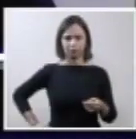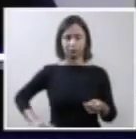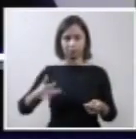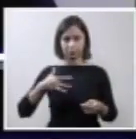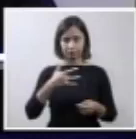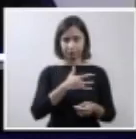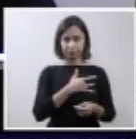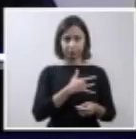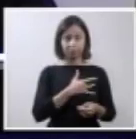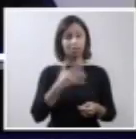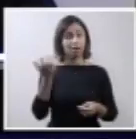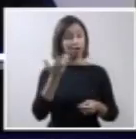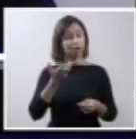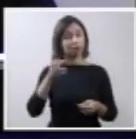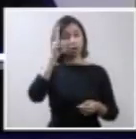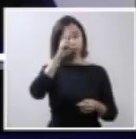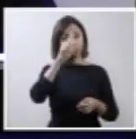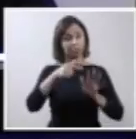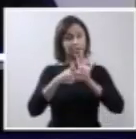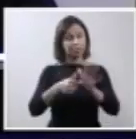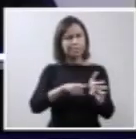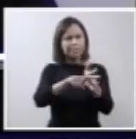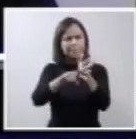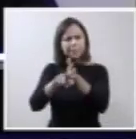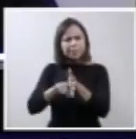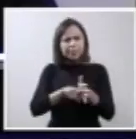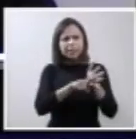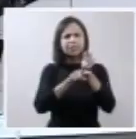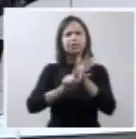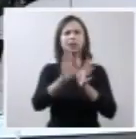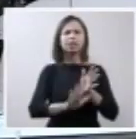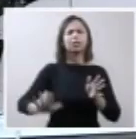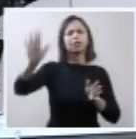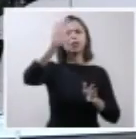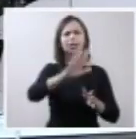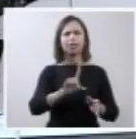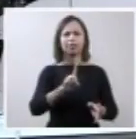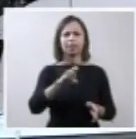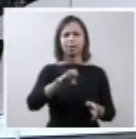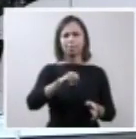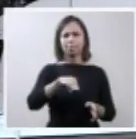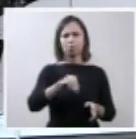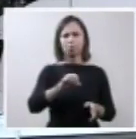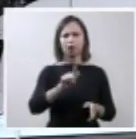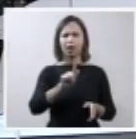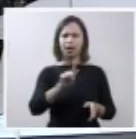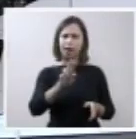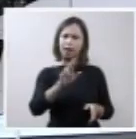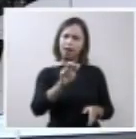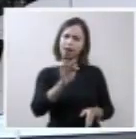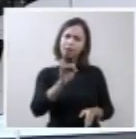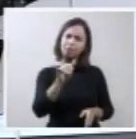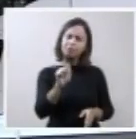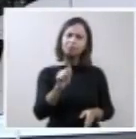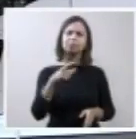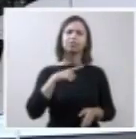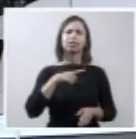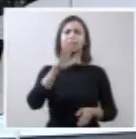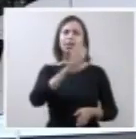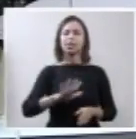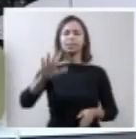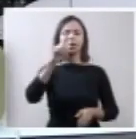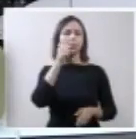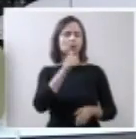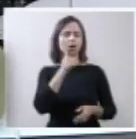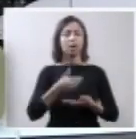Quero ressaltar que a Pesquisa Nacional de Demografia e Saúde da Criança e da Mulher, divulgada em julho